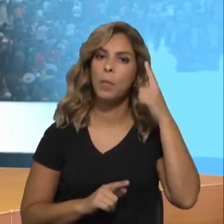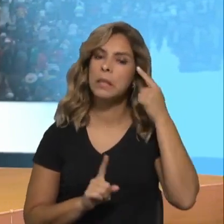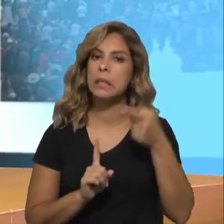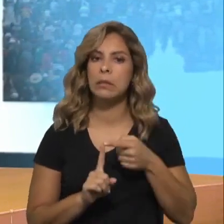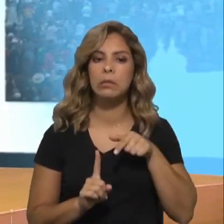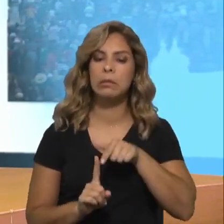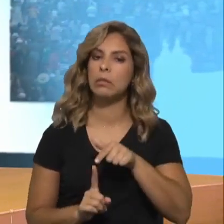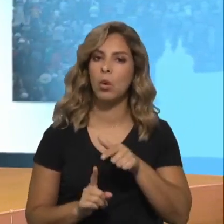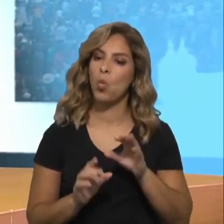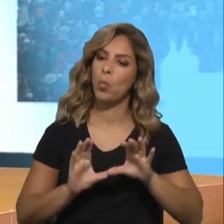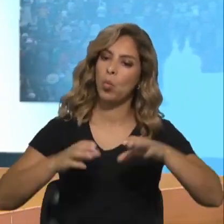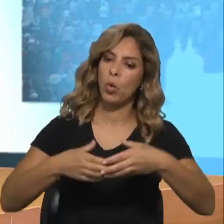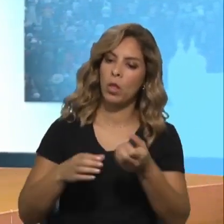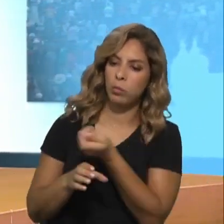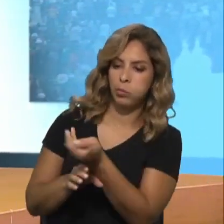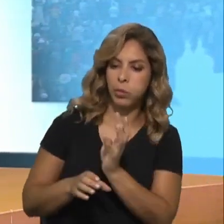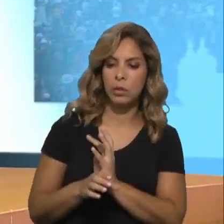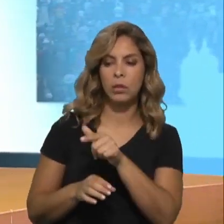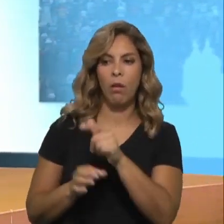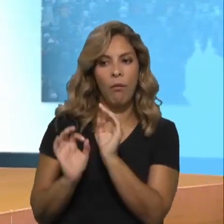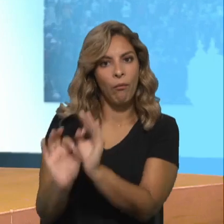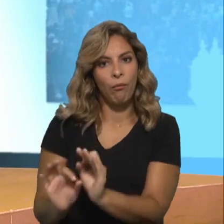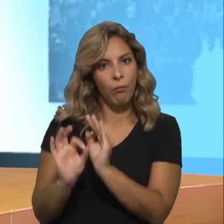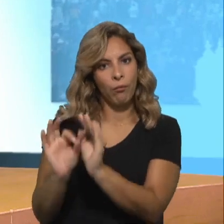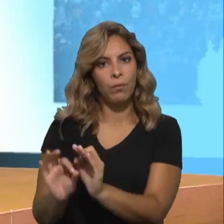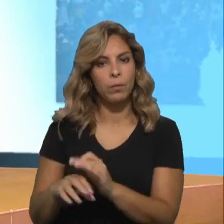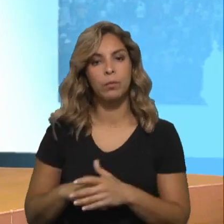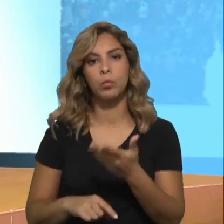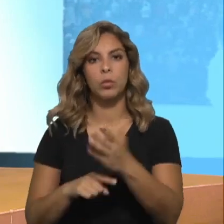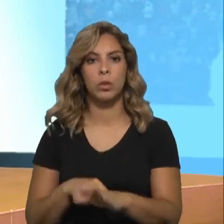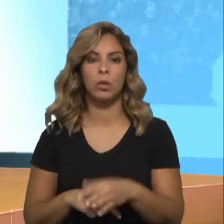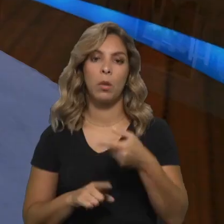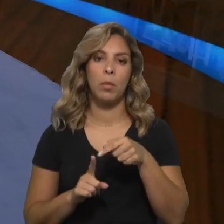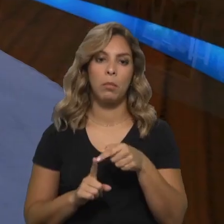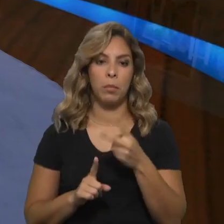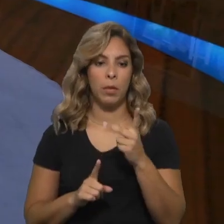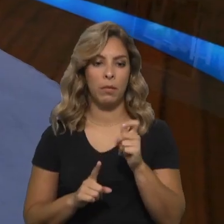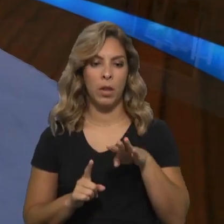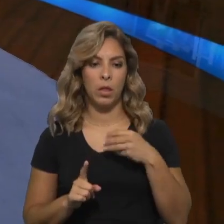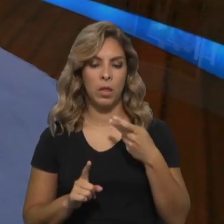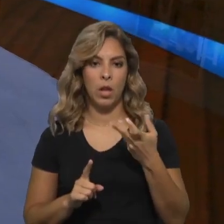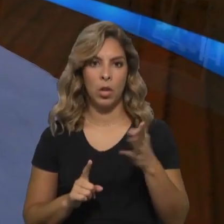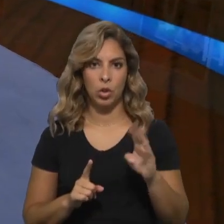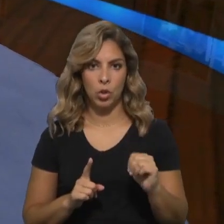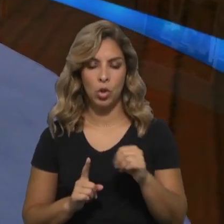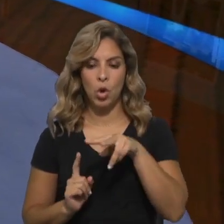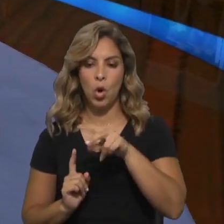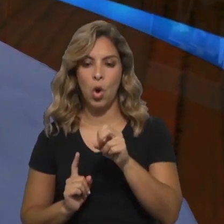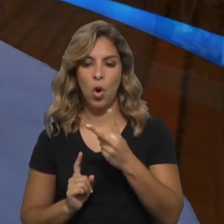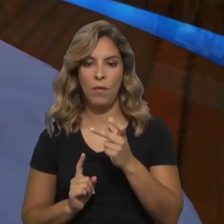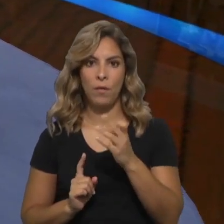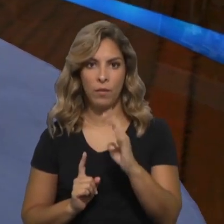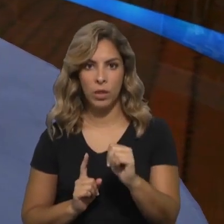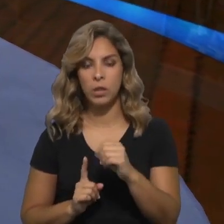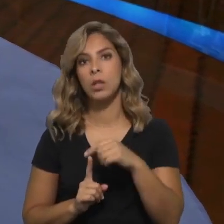comunidade que acolhe. A comunidade, desde logo, comunidade paroquial de vendas novas, mas também a